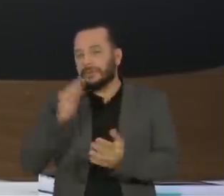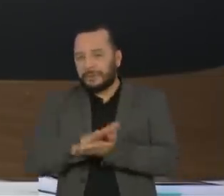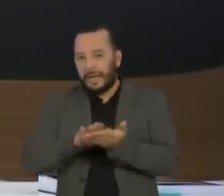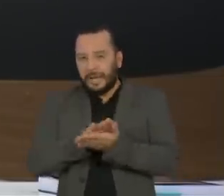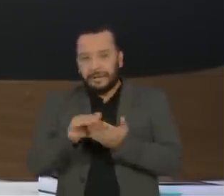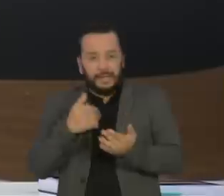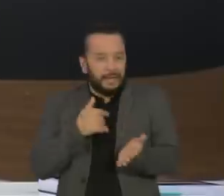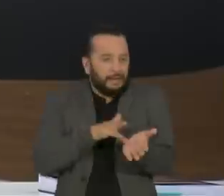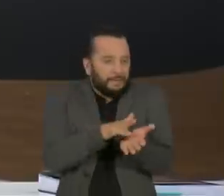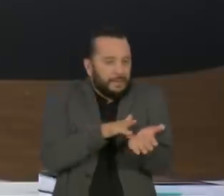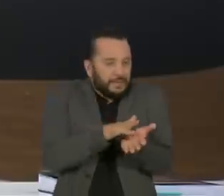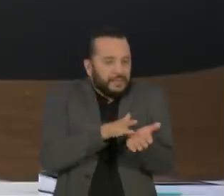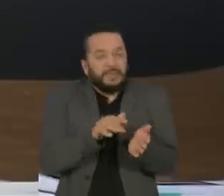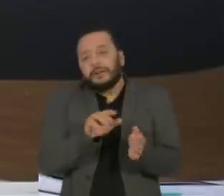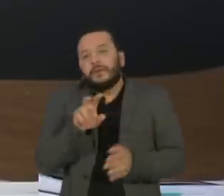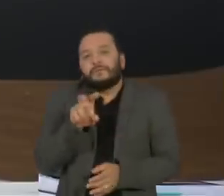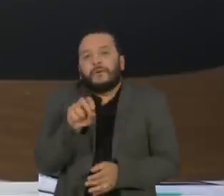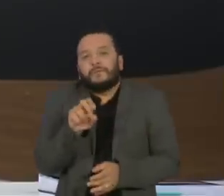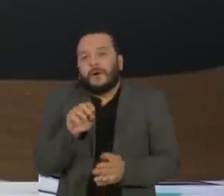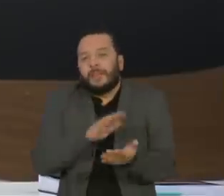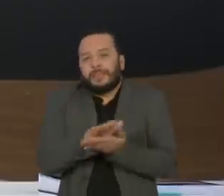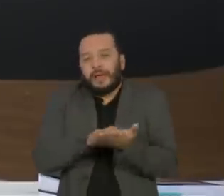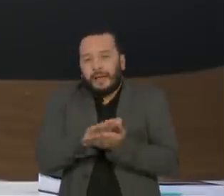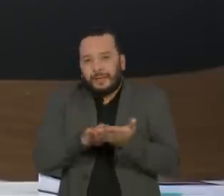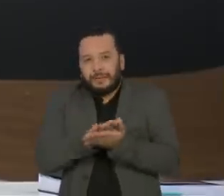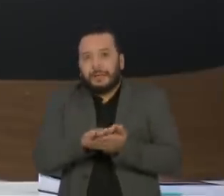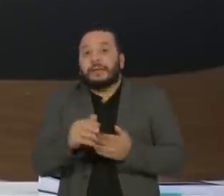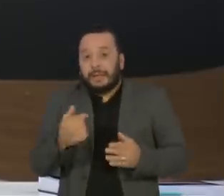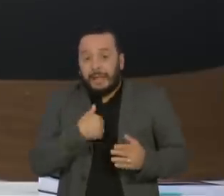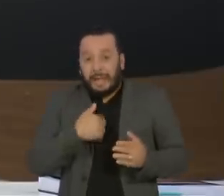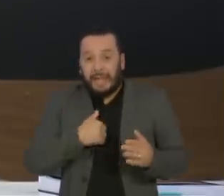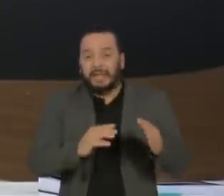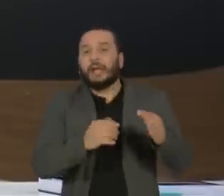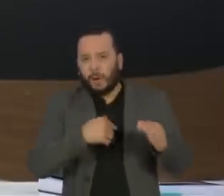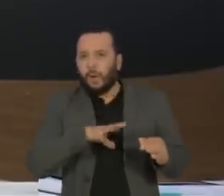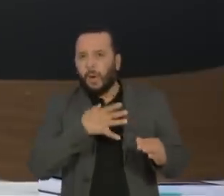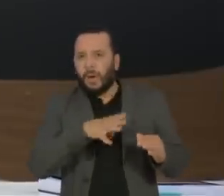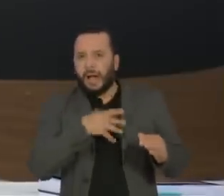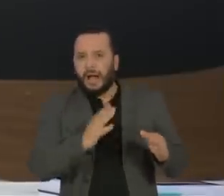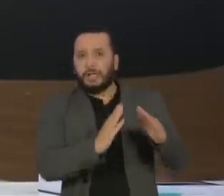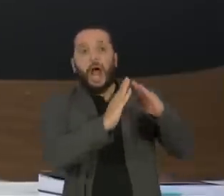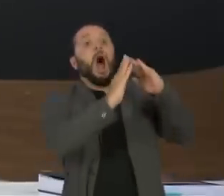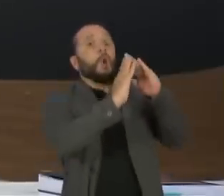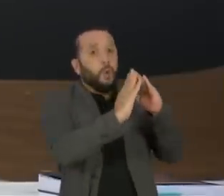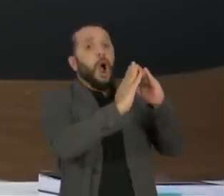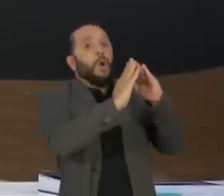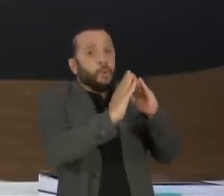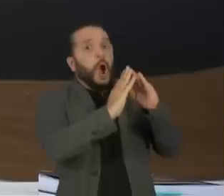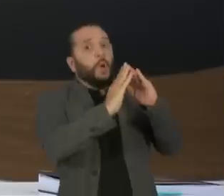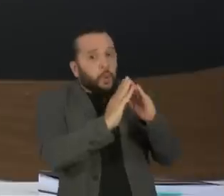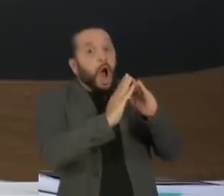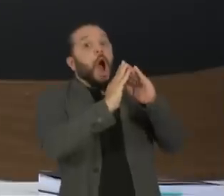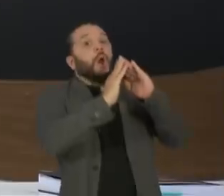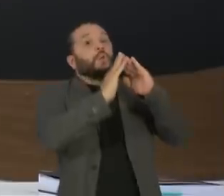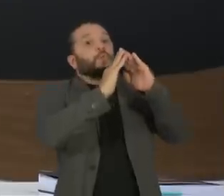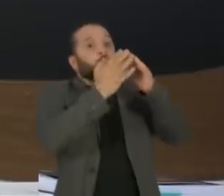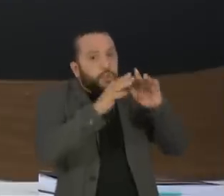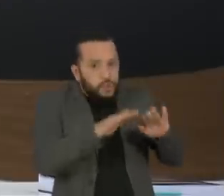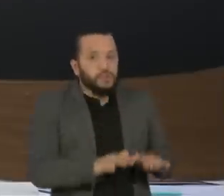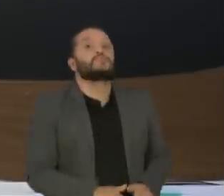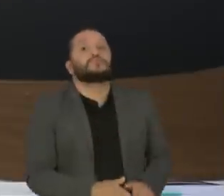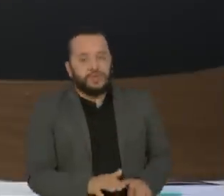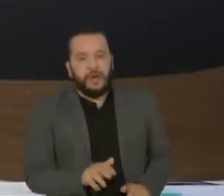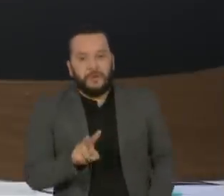vovozinha. Se for para soprar a casa até derrubar, ele vai perder o fôlego, mesmo diante do mais sólido concreto.